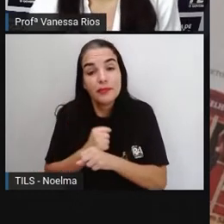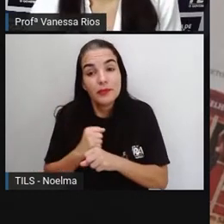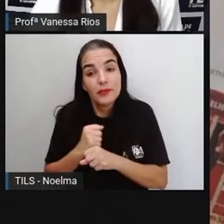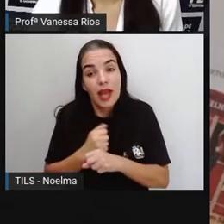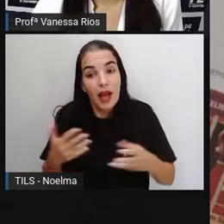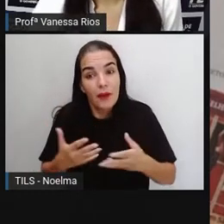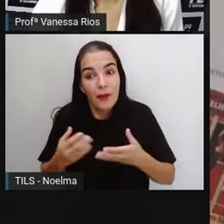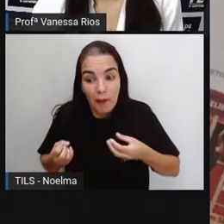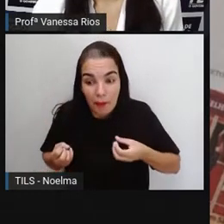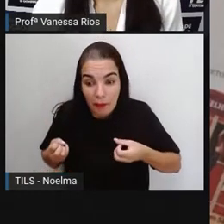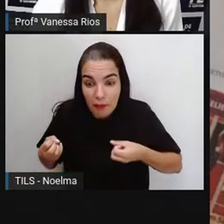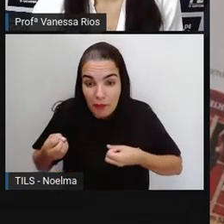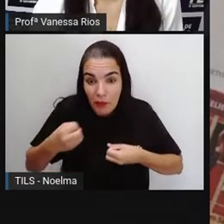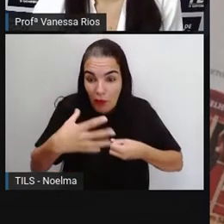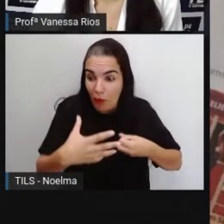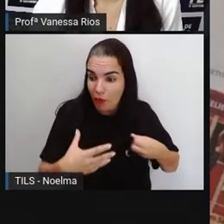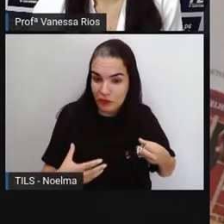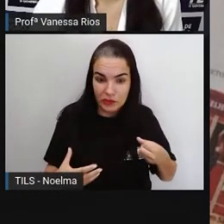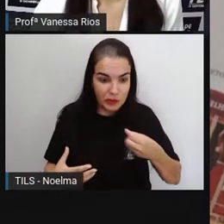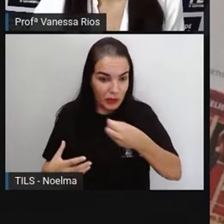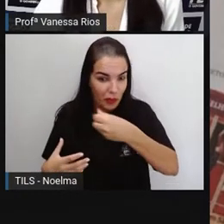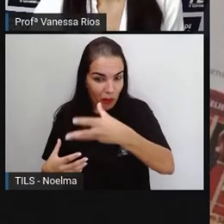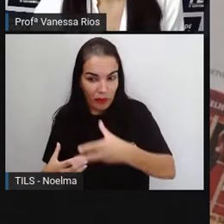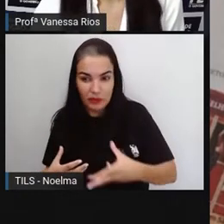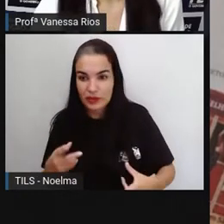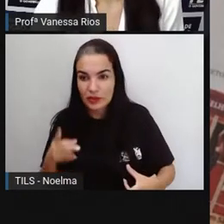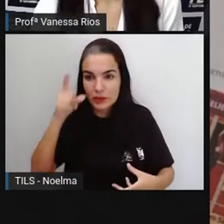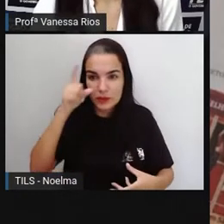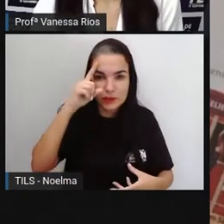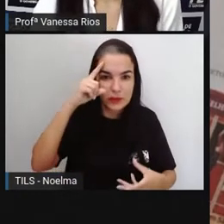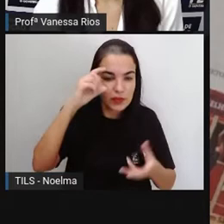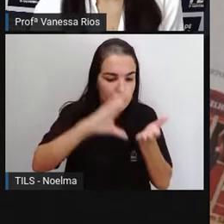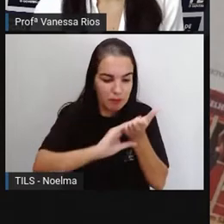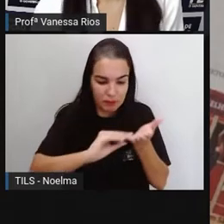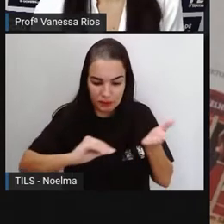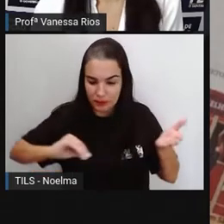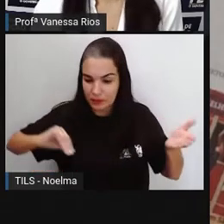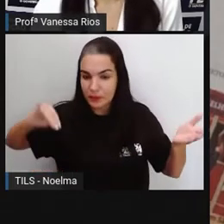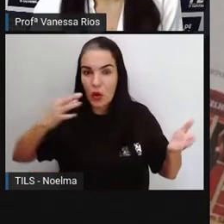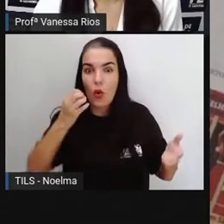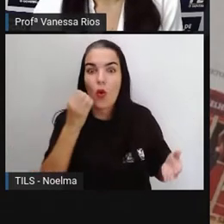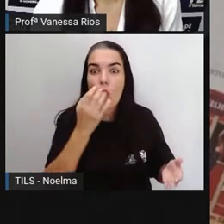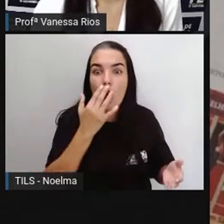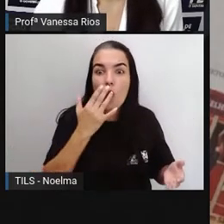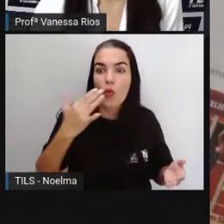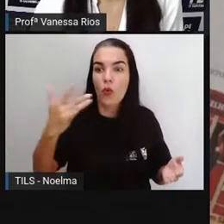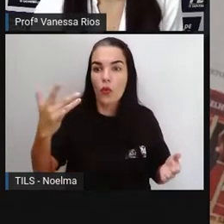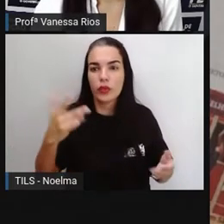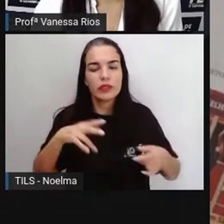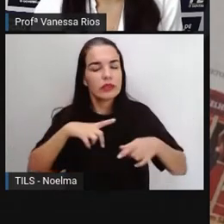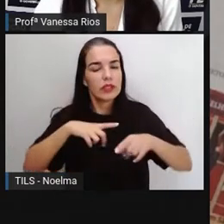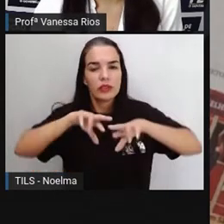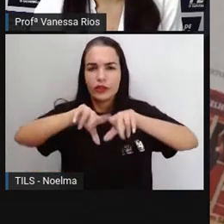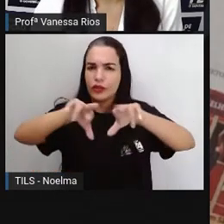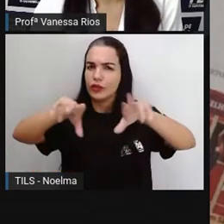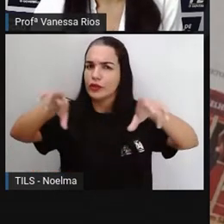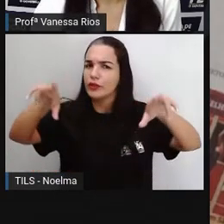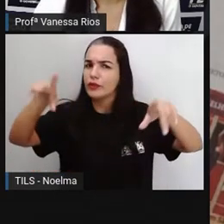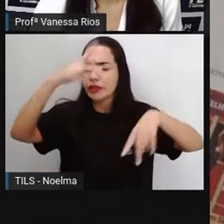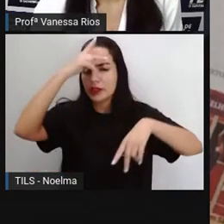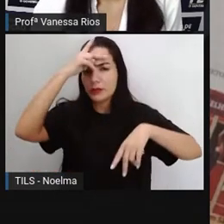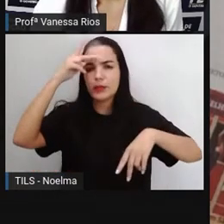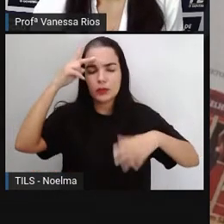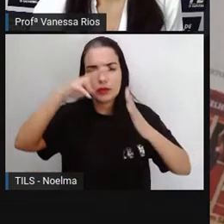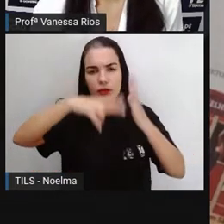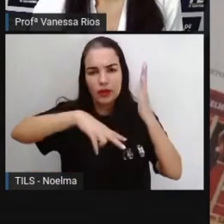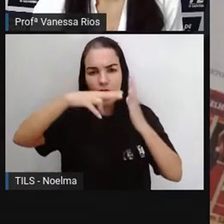cores, né? E impressões para trazer informações para os diversos públicos, já que traz informações variadas.